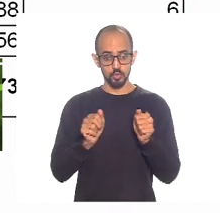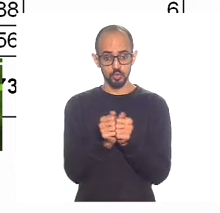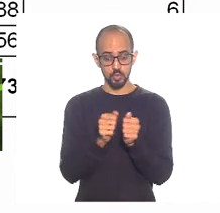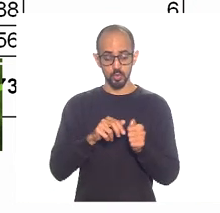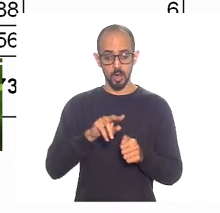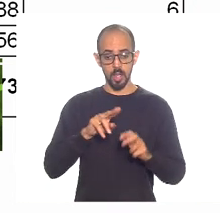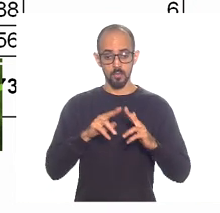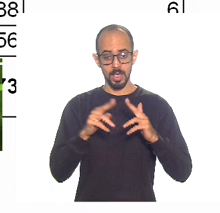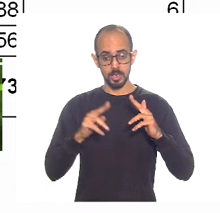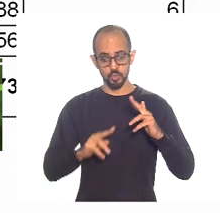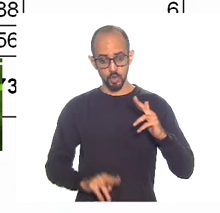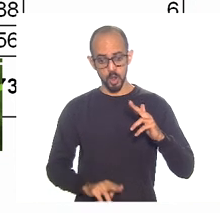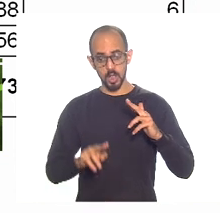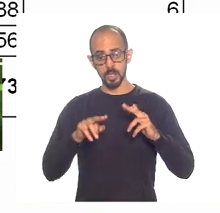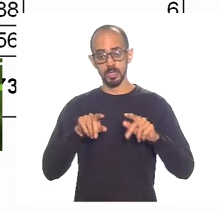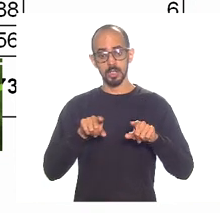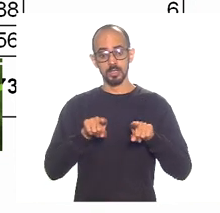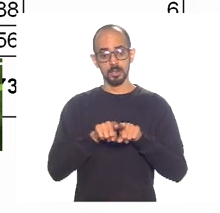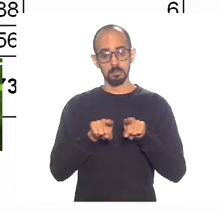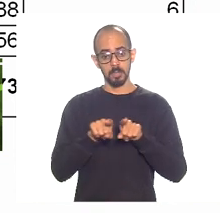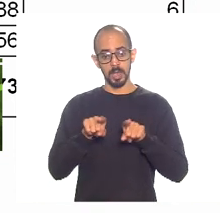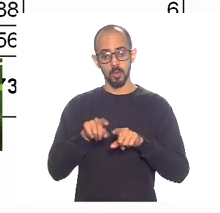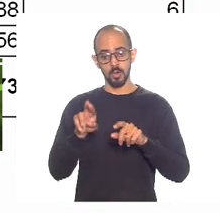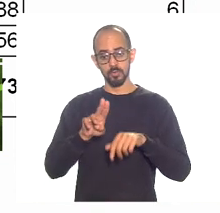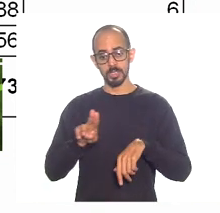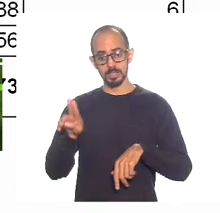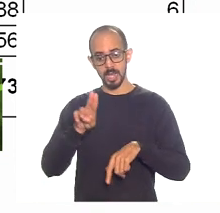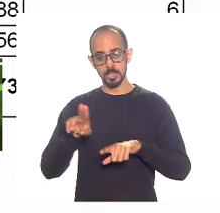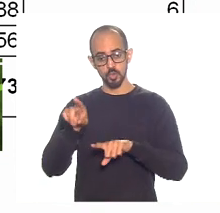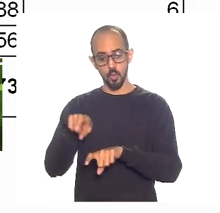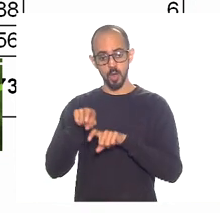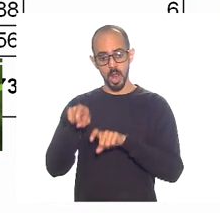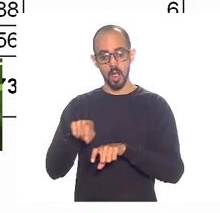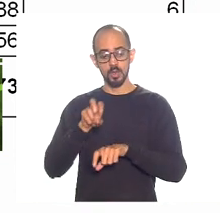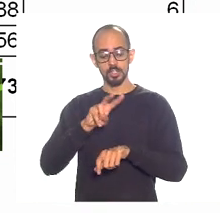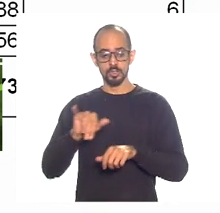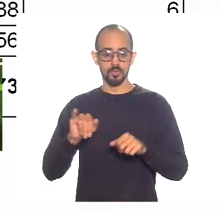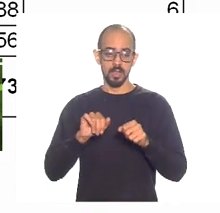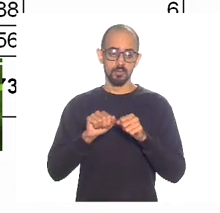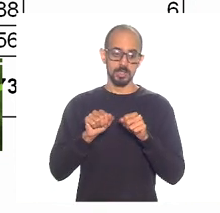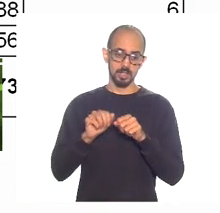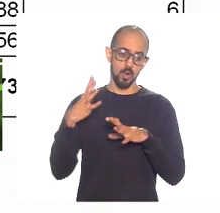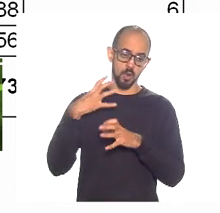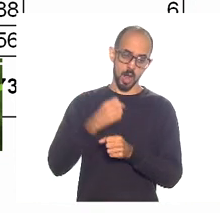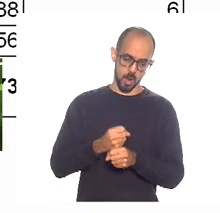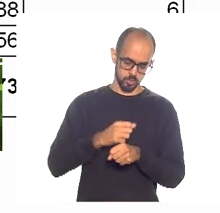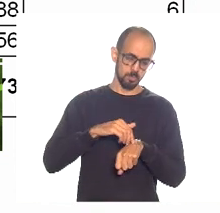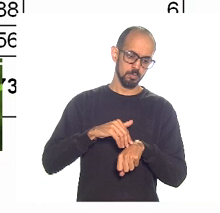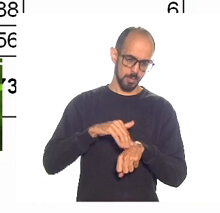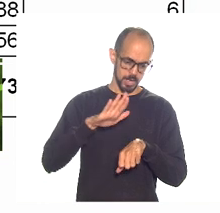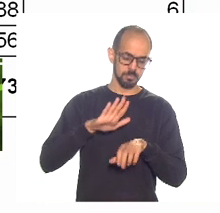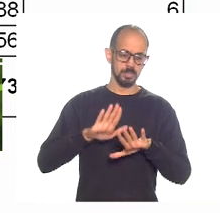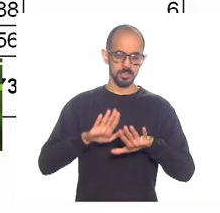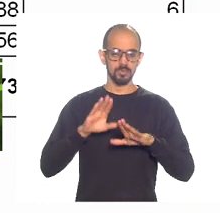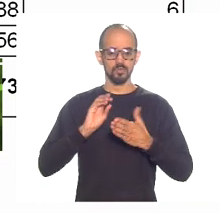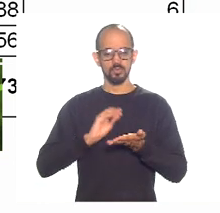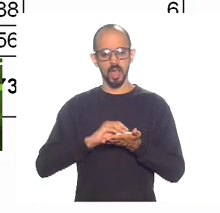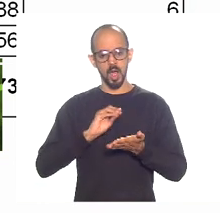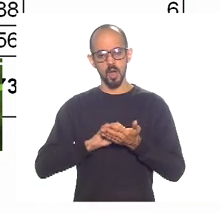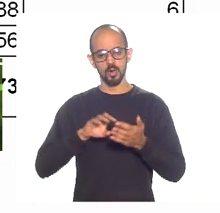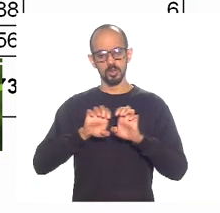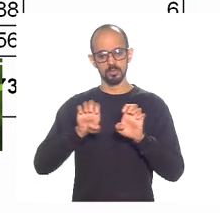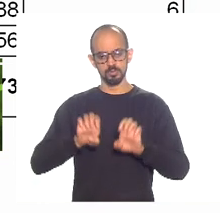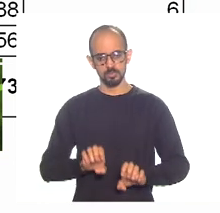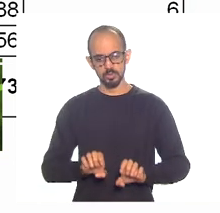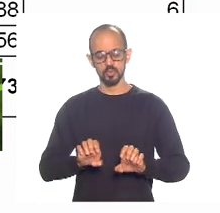Universidade Rural, uma matriz de subprodutos, né? Mas o fato é que falta estrutura produtiva no Estado do Rio de Janeiro. A gente